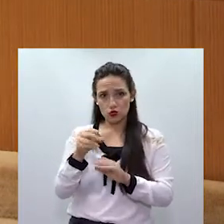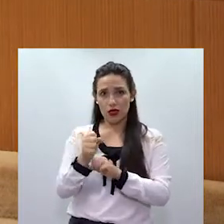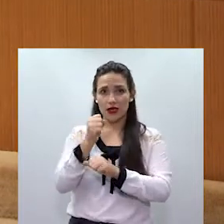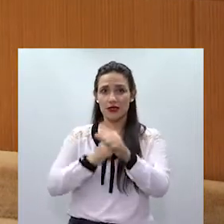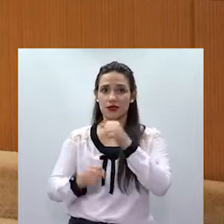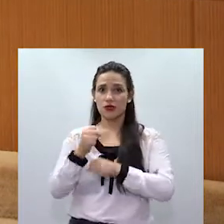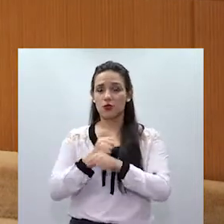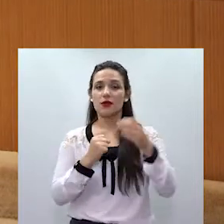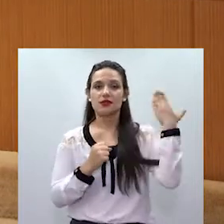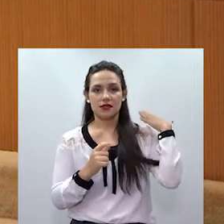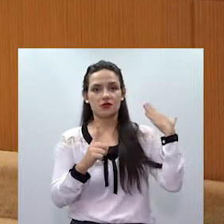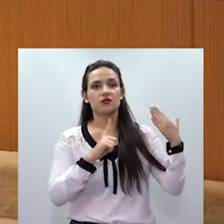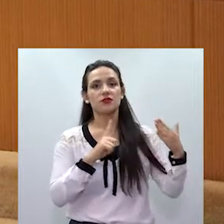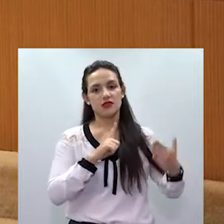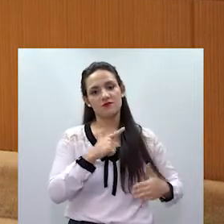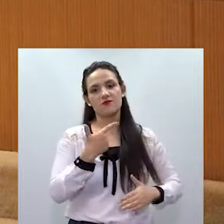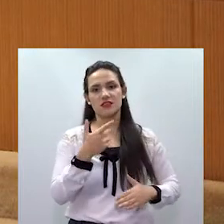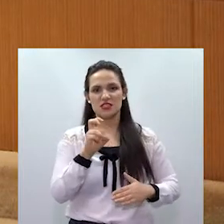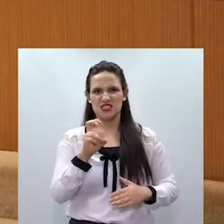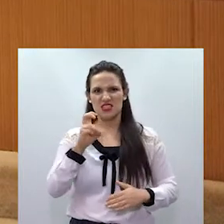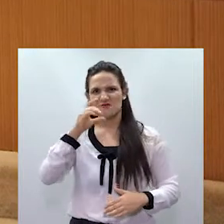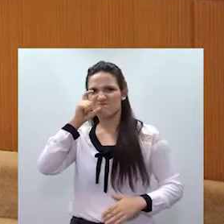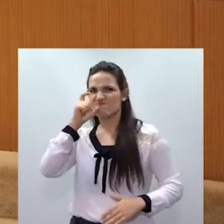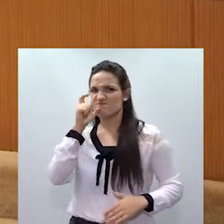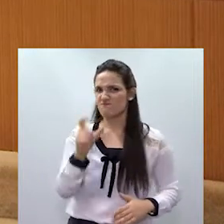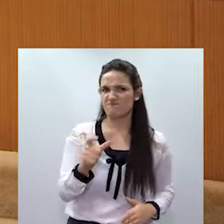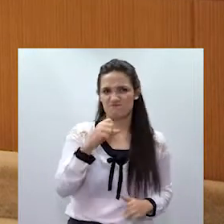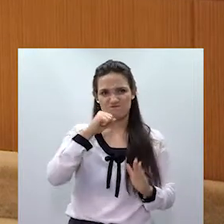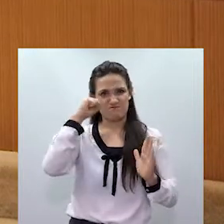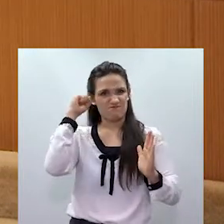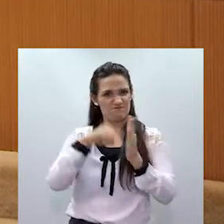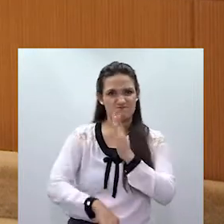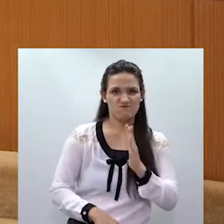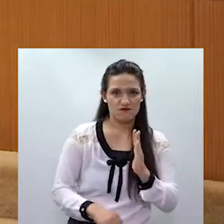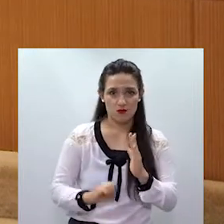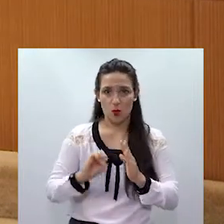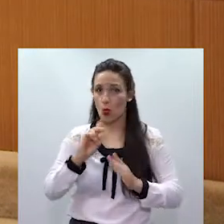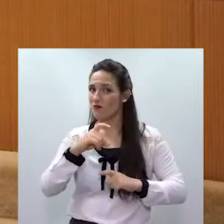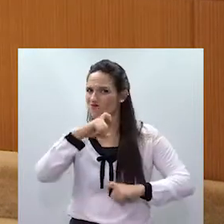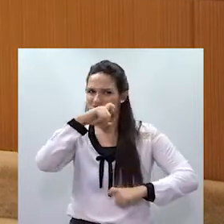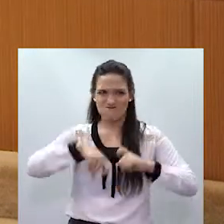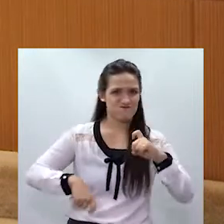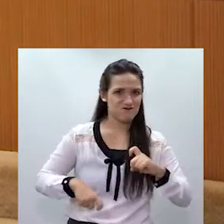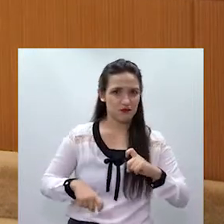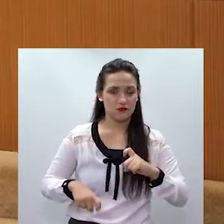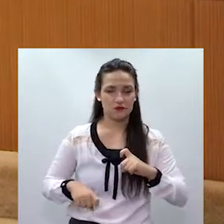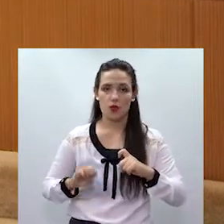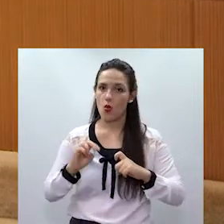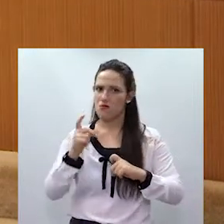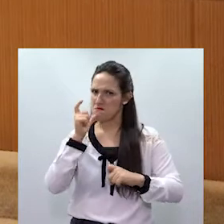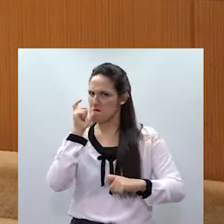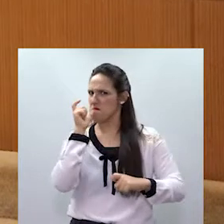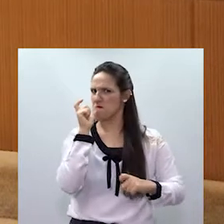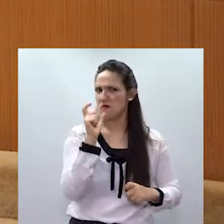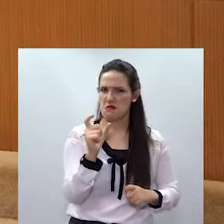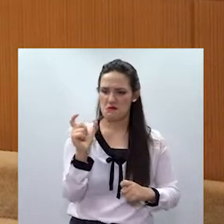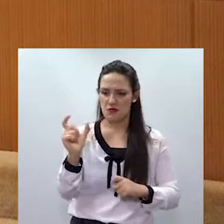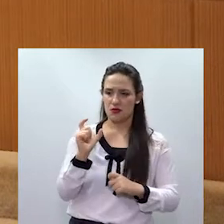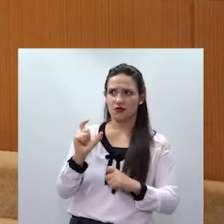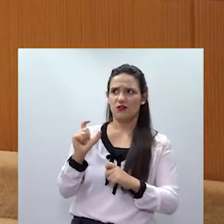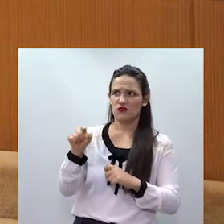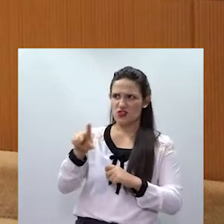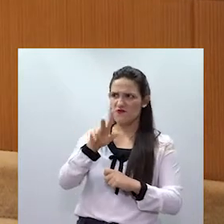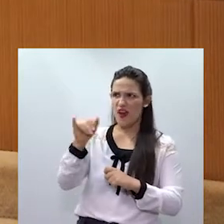25 brasileiras foram ofendidas, agredidas física, eossexualmente ou ameaçadas.